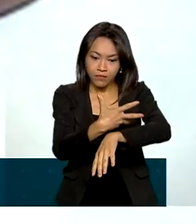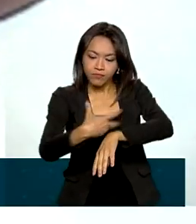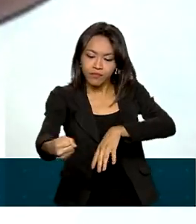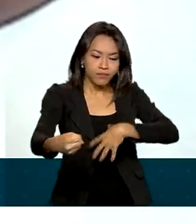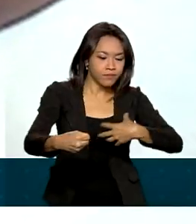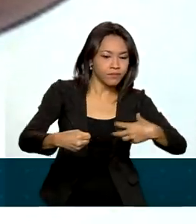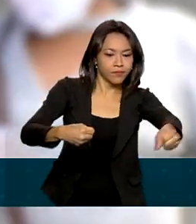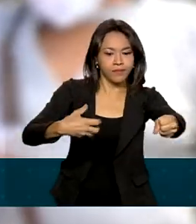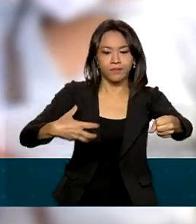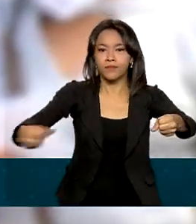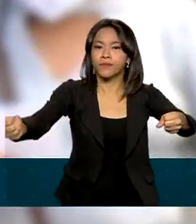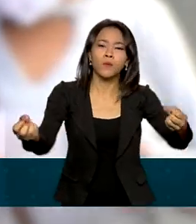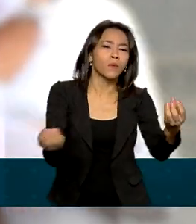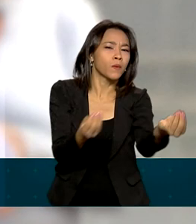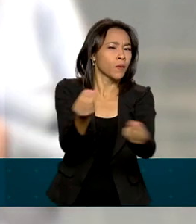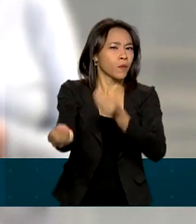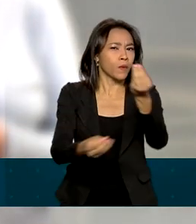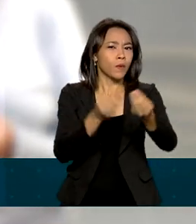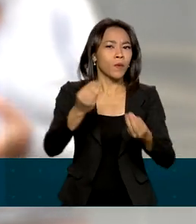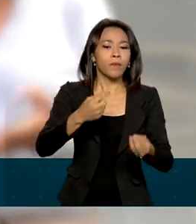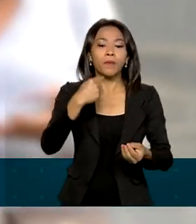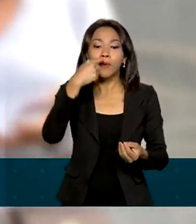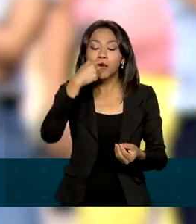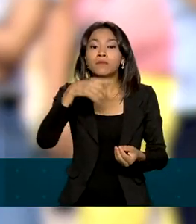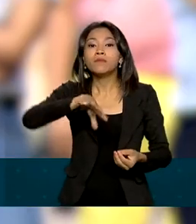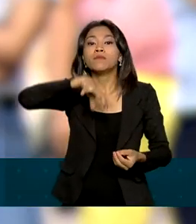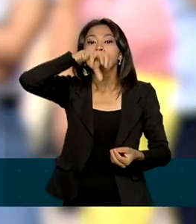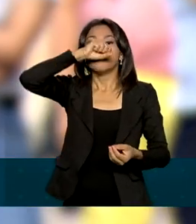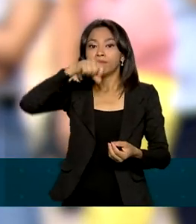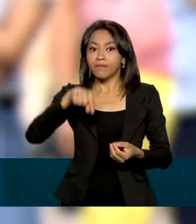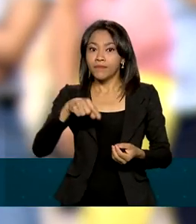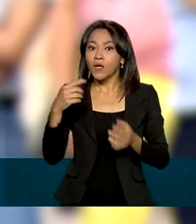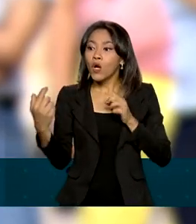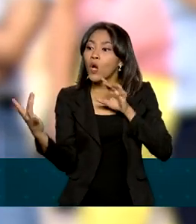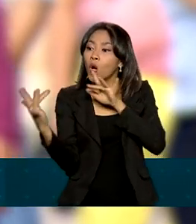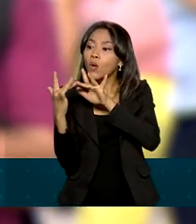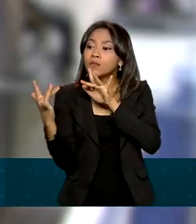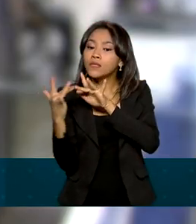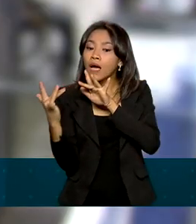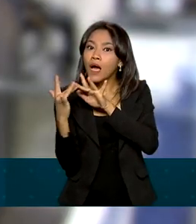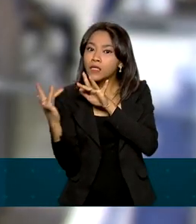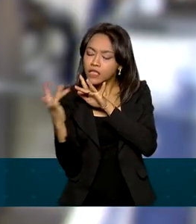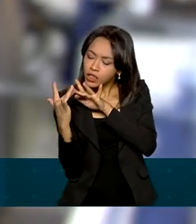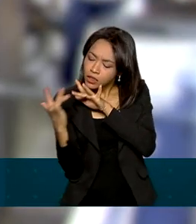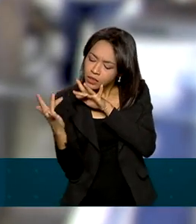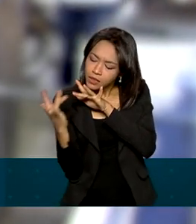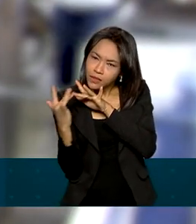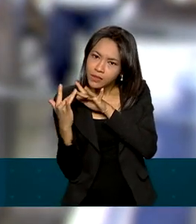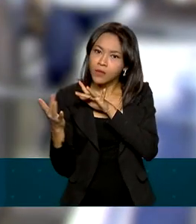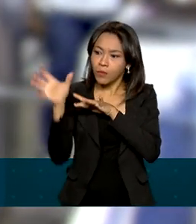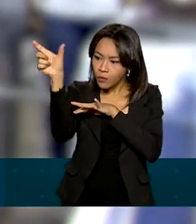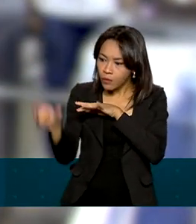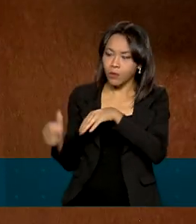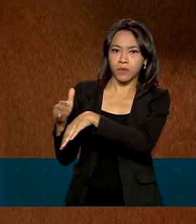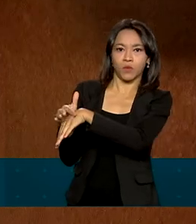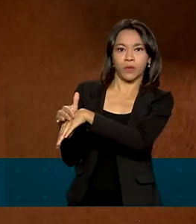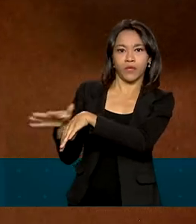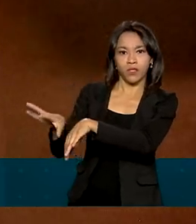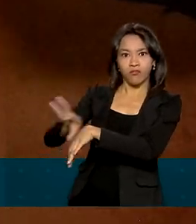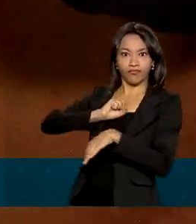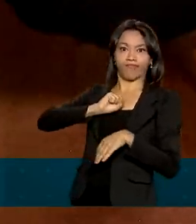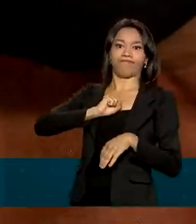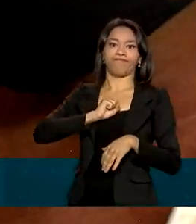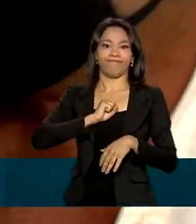principalmente através das vias respiratórias após contato prolongado com pessoas infectadas. A